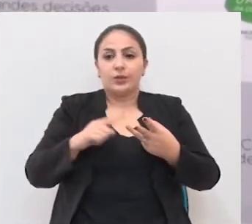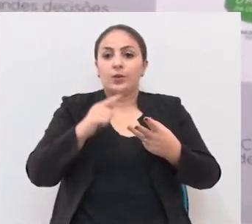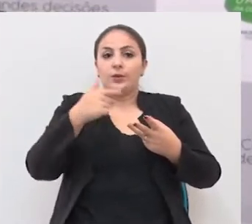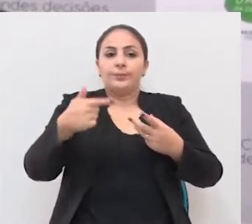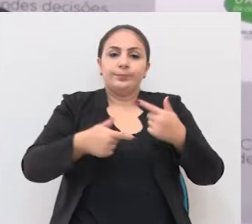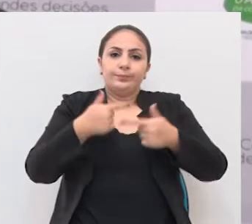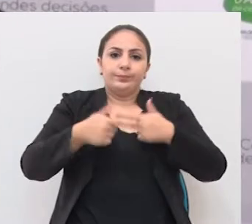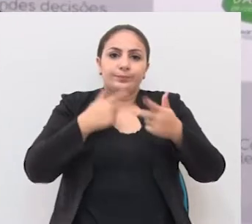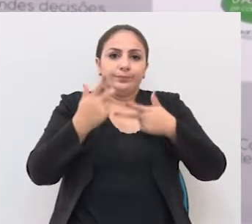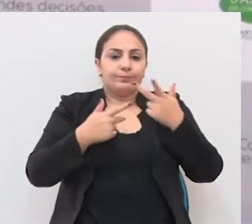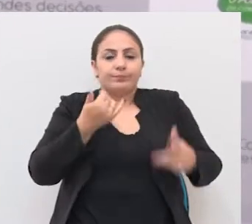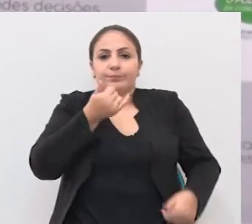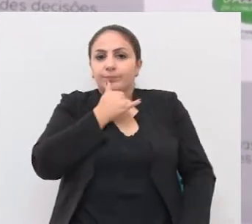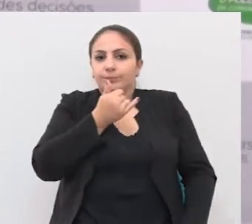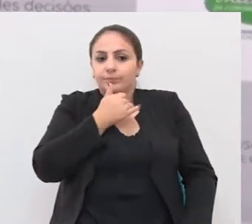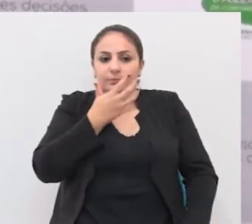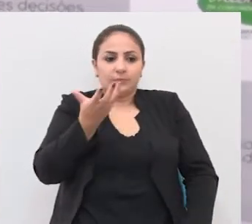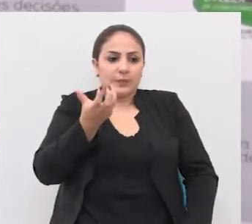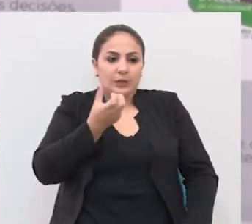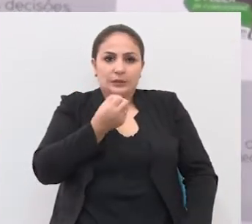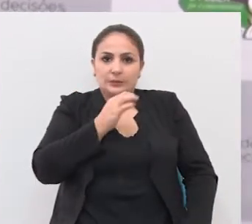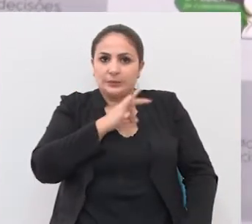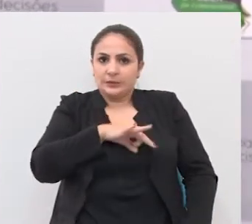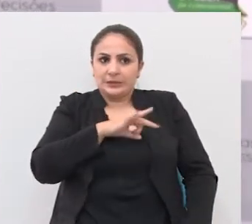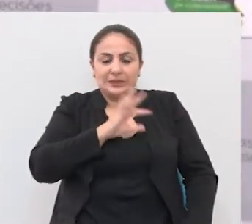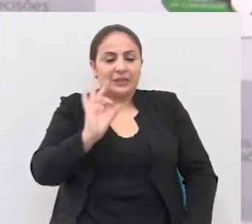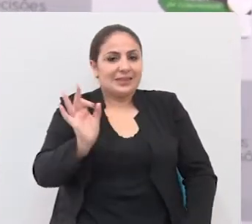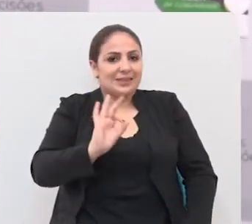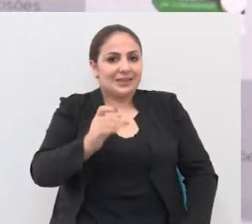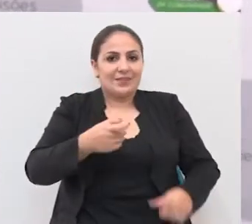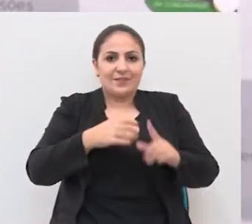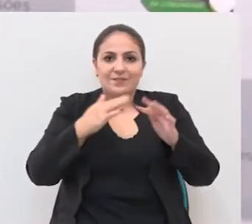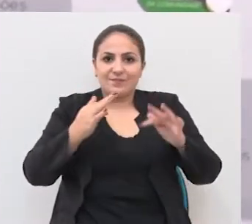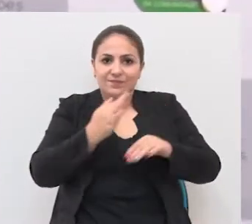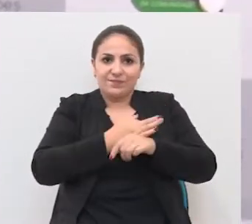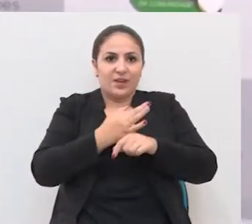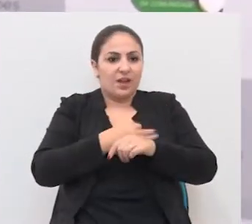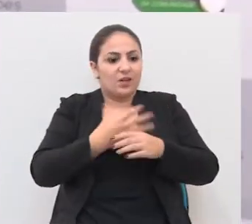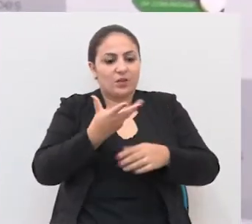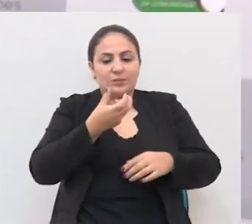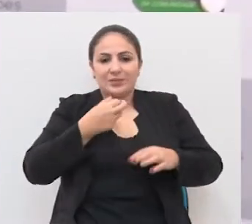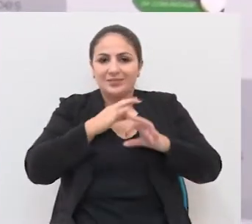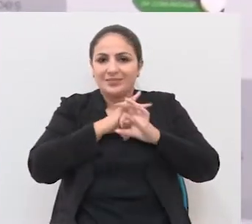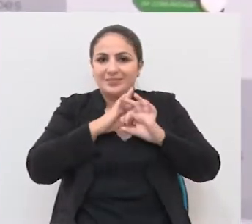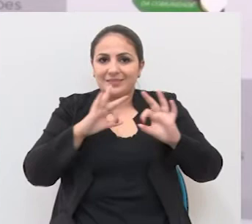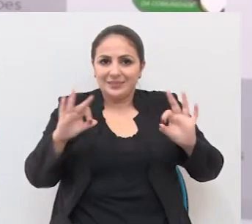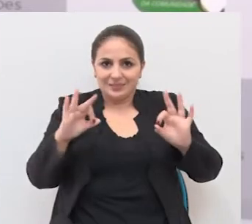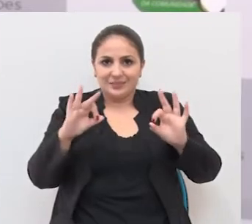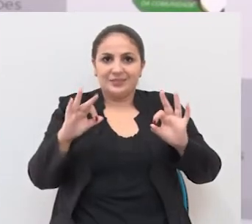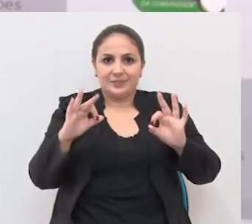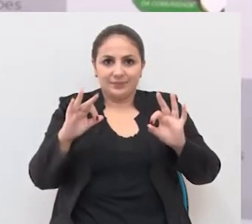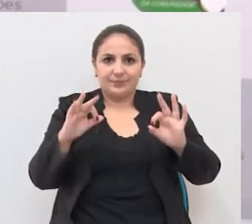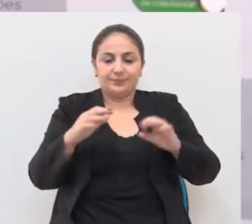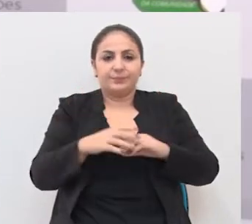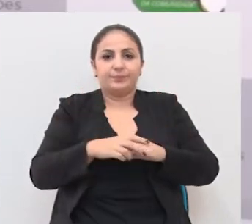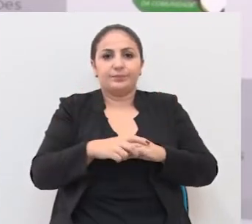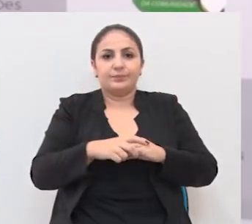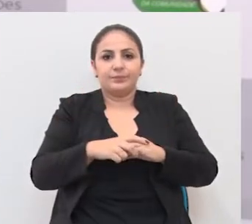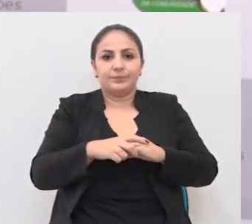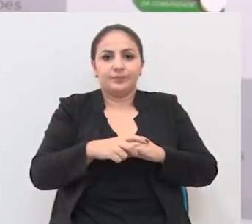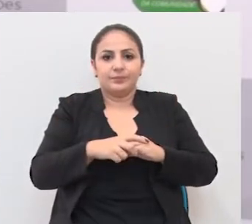trabalhadores que já nos disseram que, infelizmente, não receberam nem as férias, saíram de férias e não receberam o